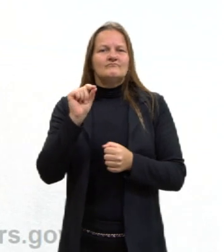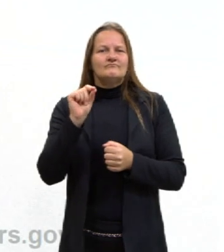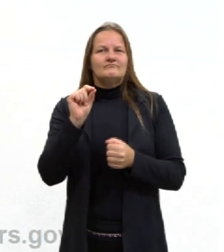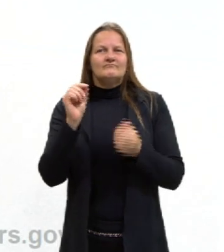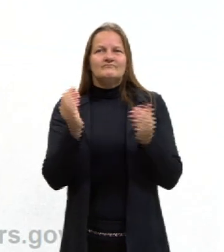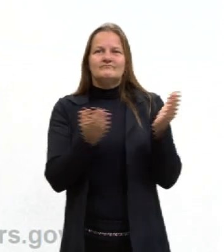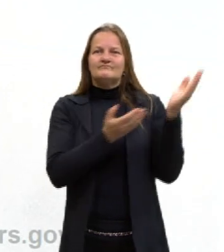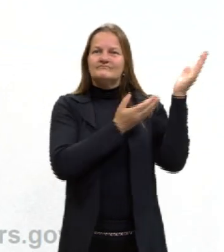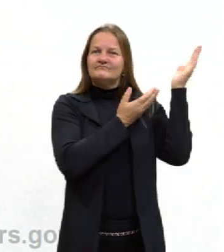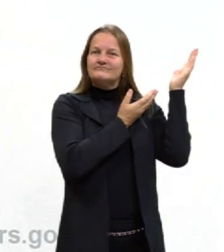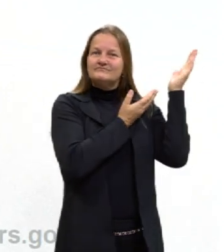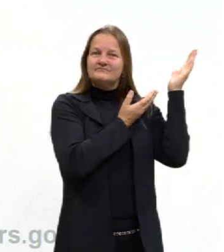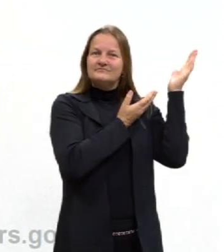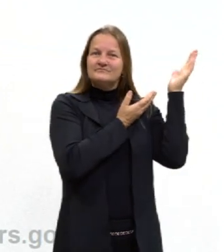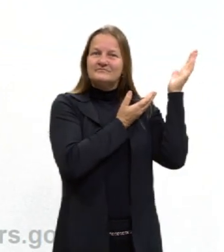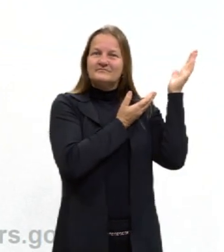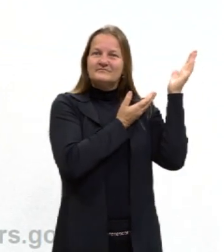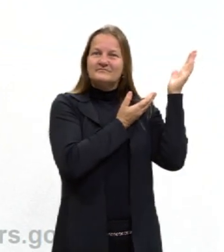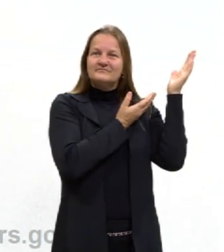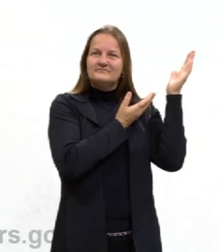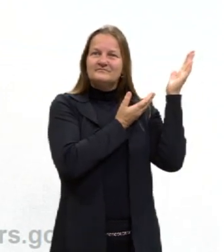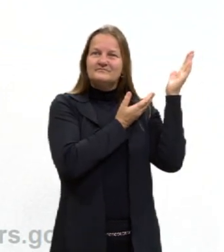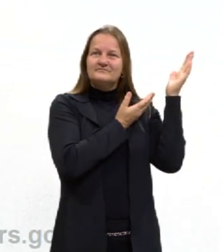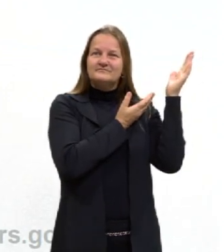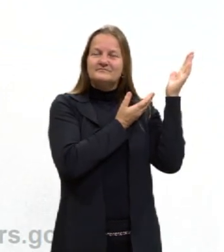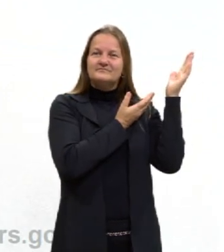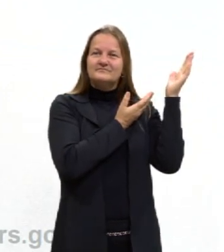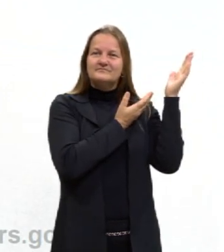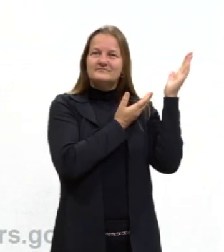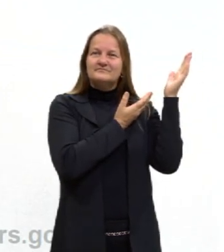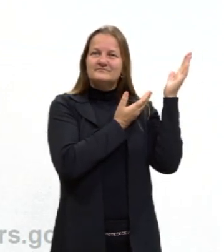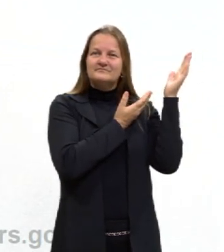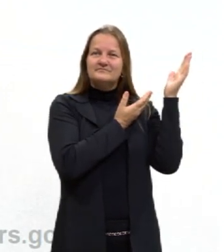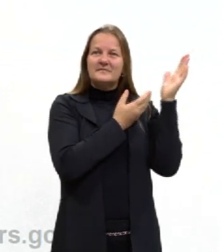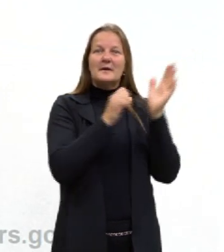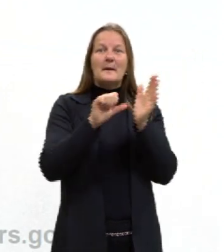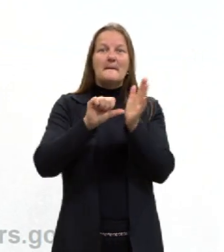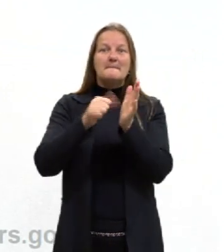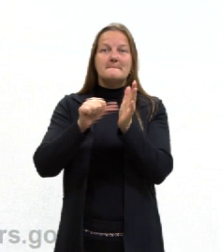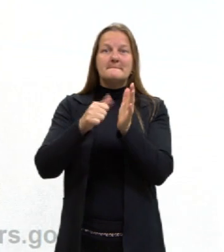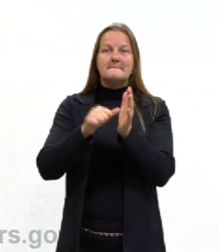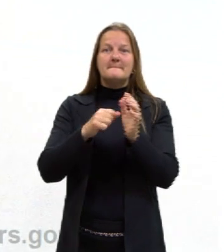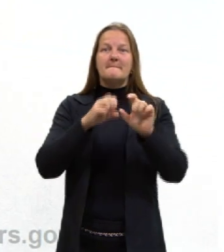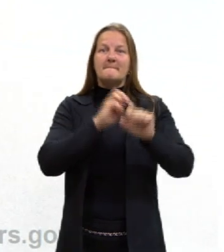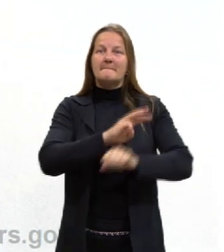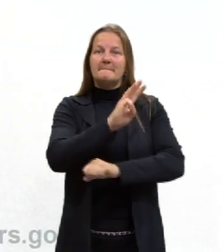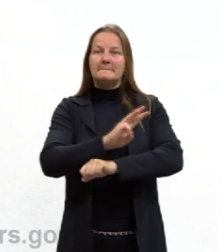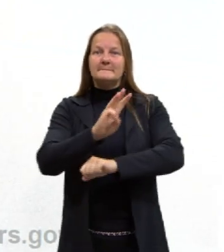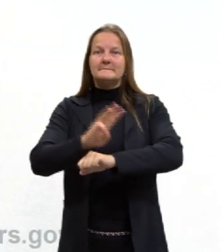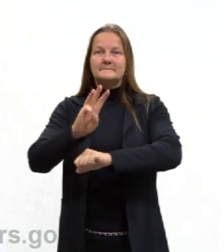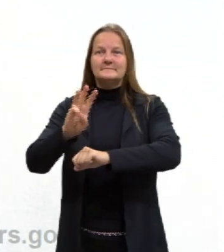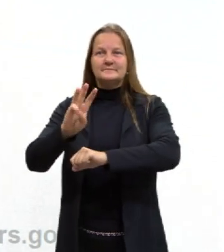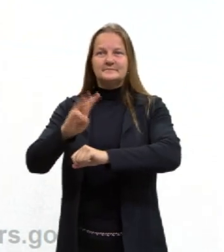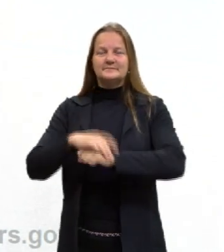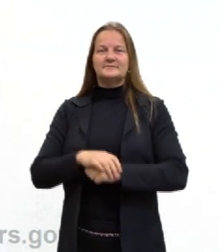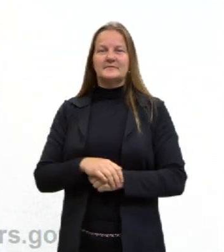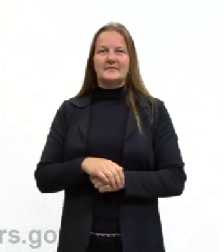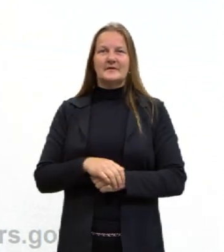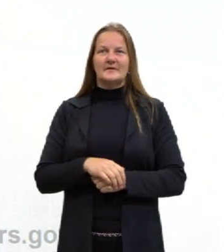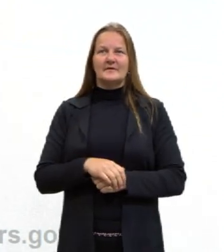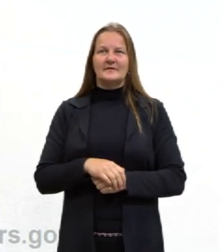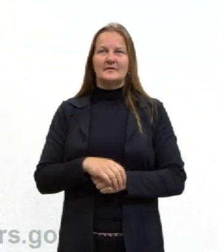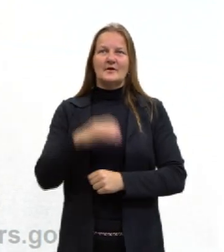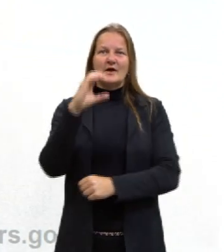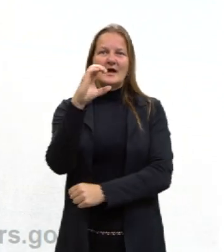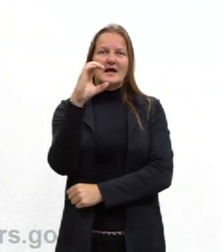Primeira coisa da nossa aula de hoje, eu quero recomendar para vocês esse site, que resumidamente se chama CREF,